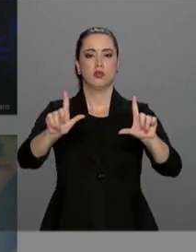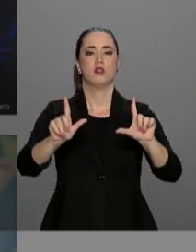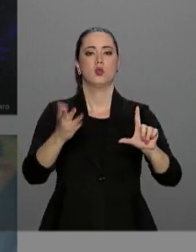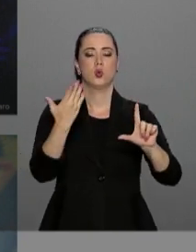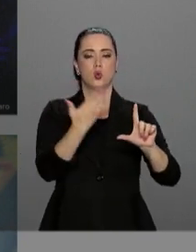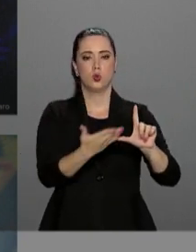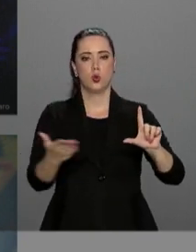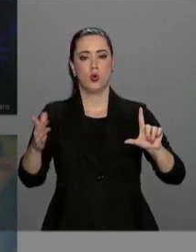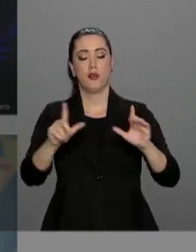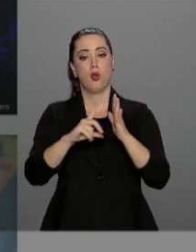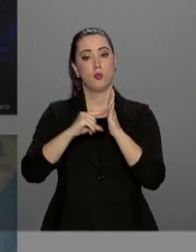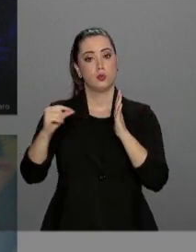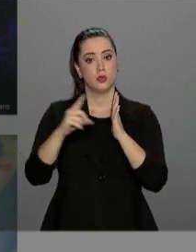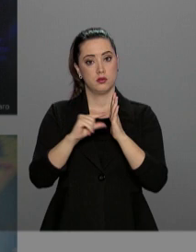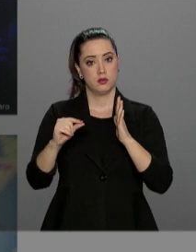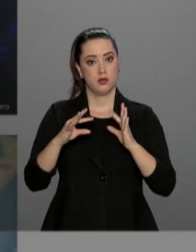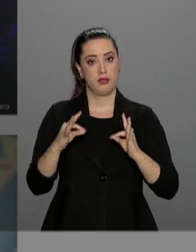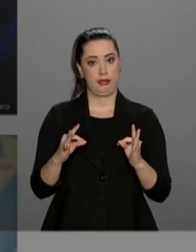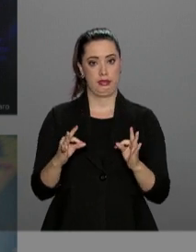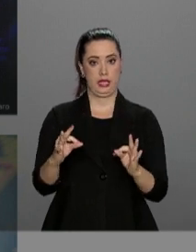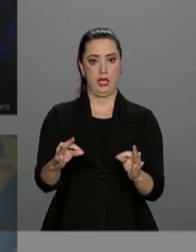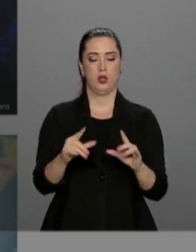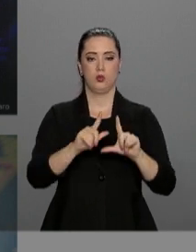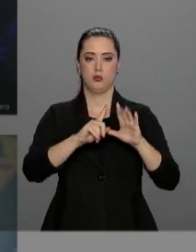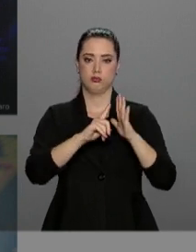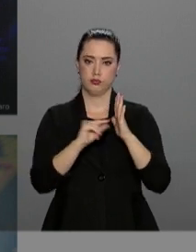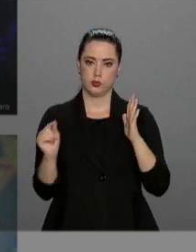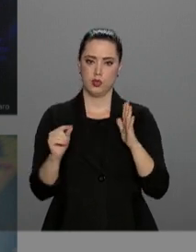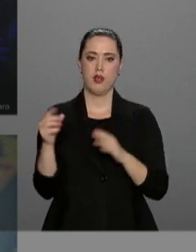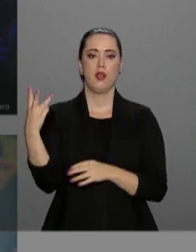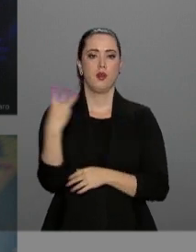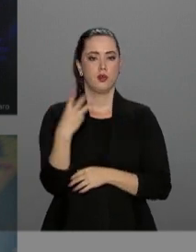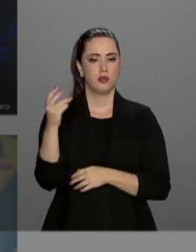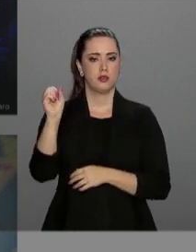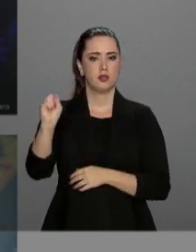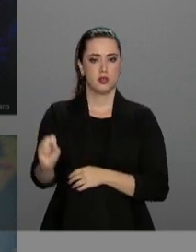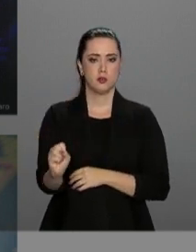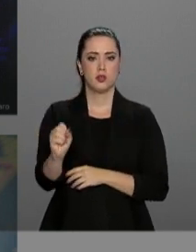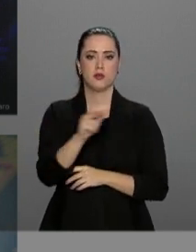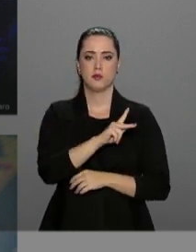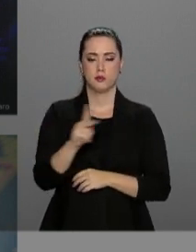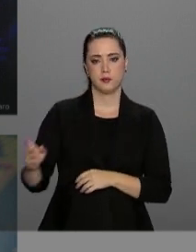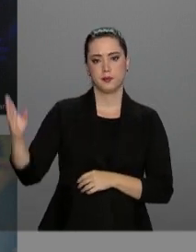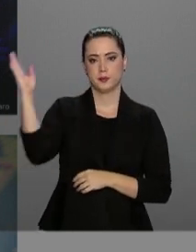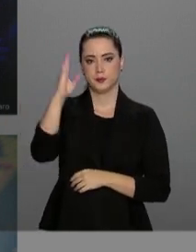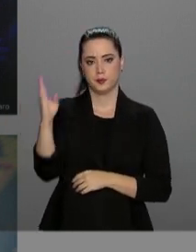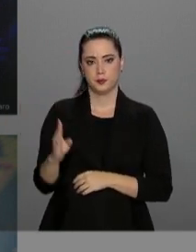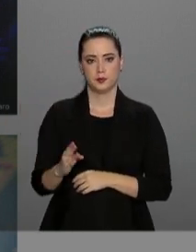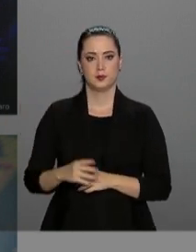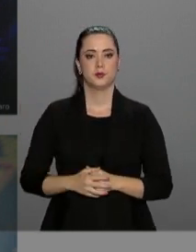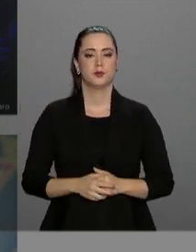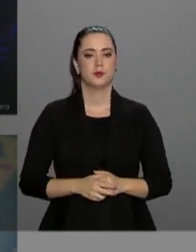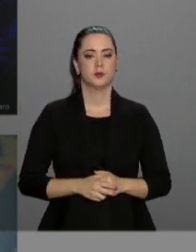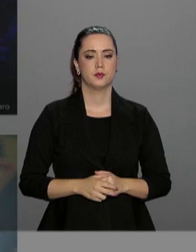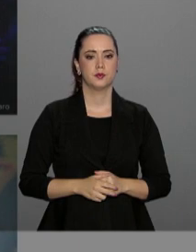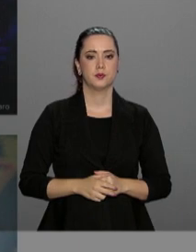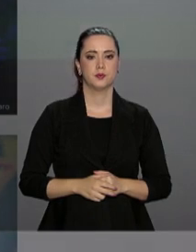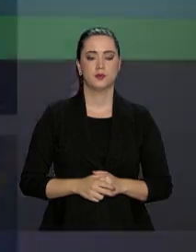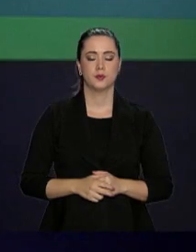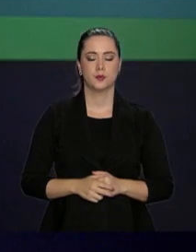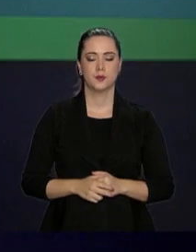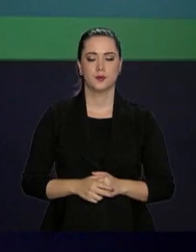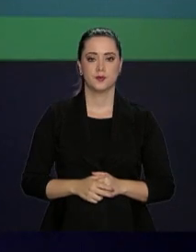fotos do piso térreo do Palácio do Planalto. Jair Bolsonaro é o 38º presidente da República Federativa do Brasil.